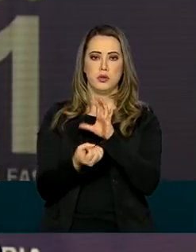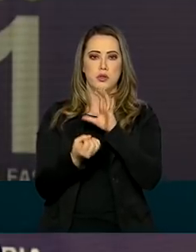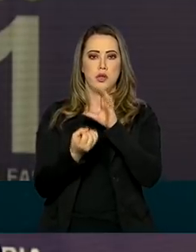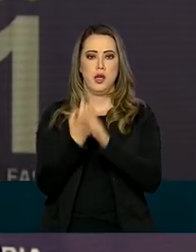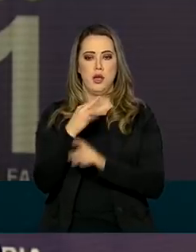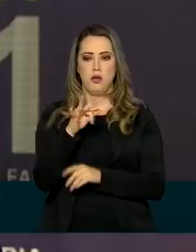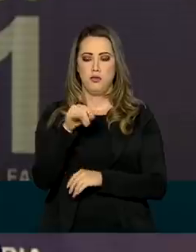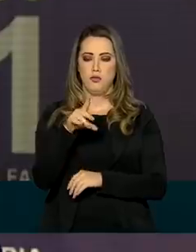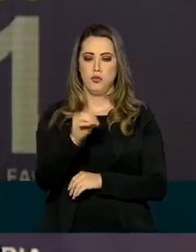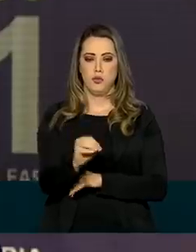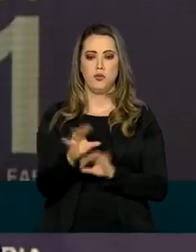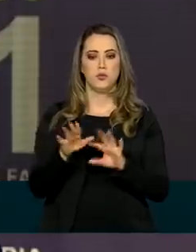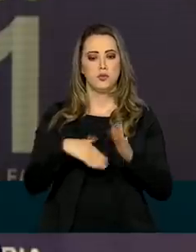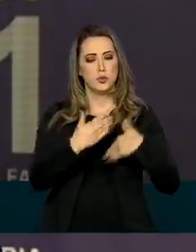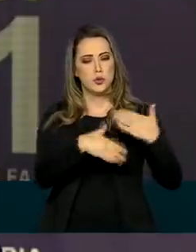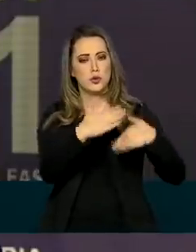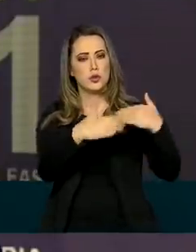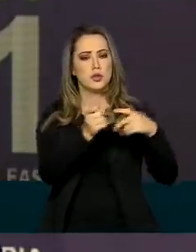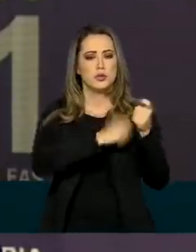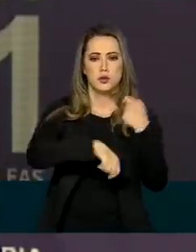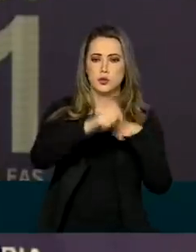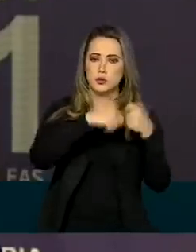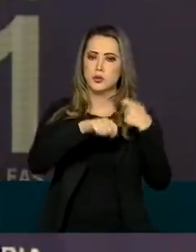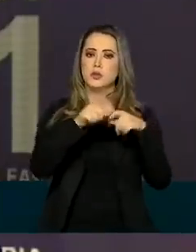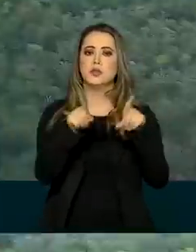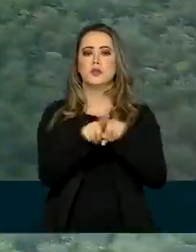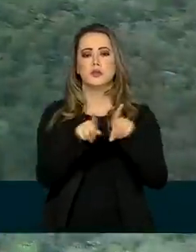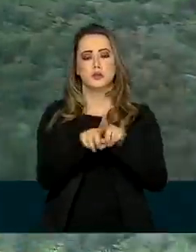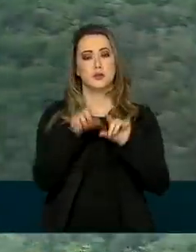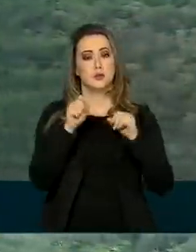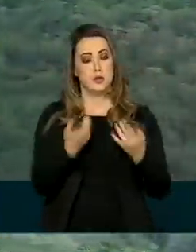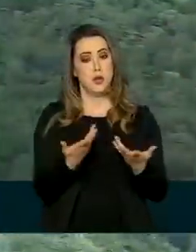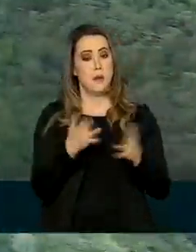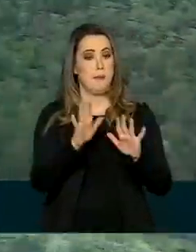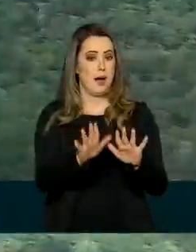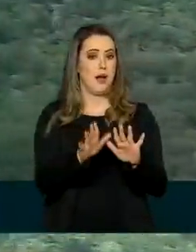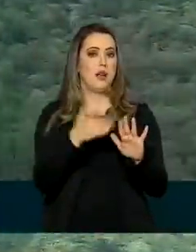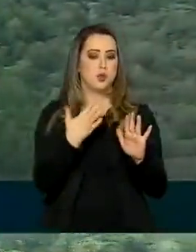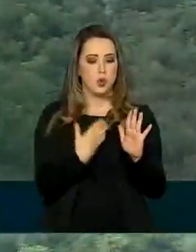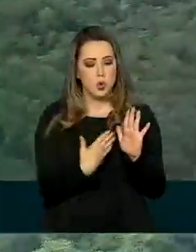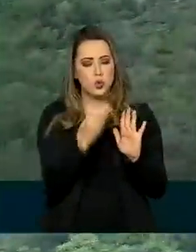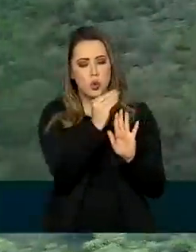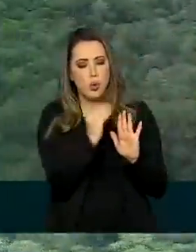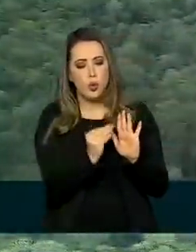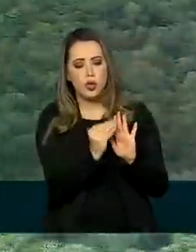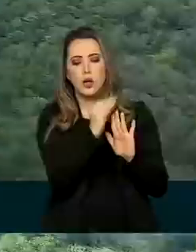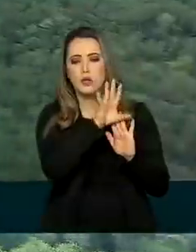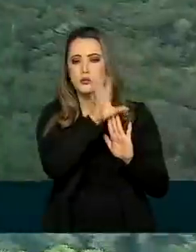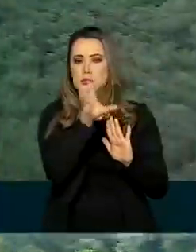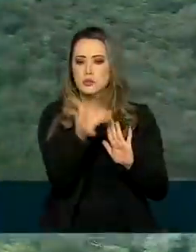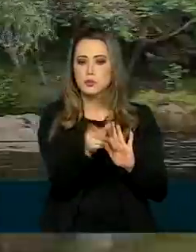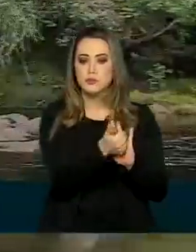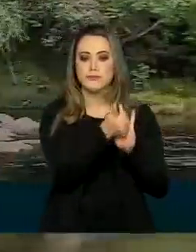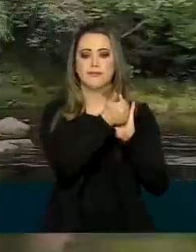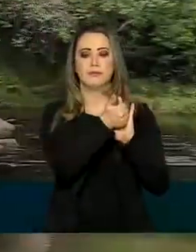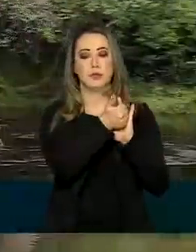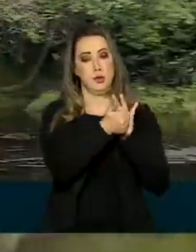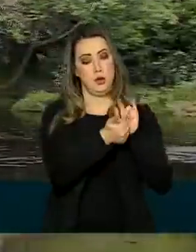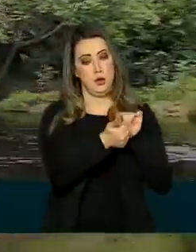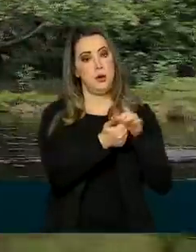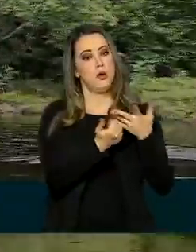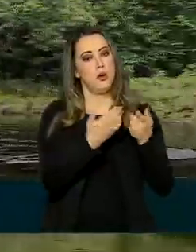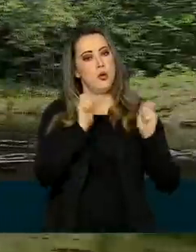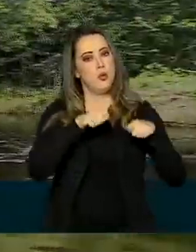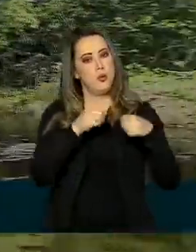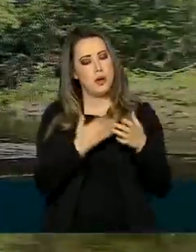projetos que unam o desenvolvimento econômico da região sem destruir a floresta. O fundo para a Amazônia já começa